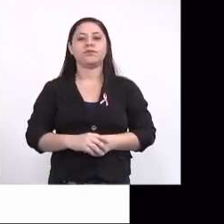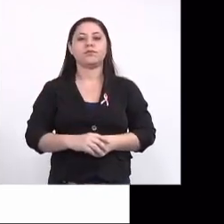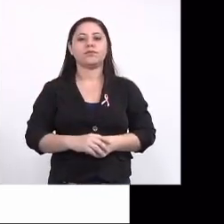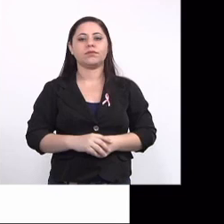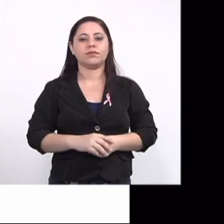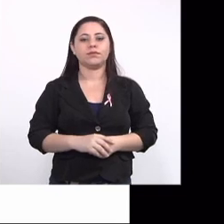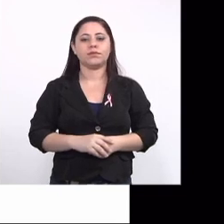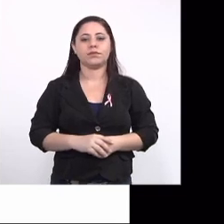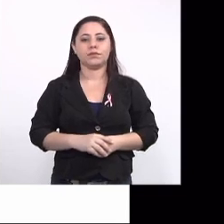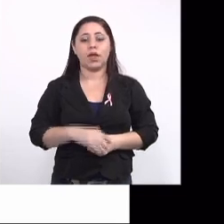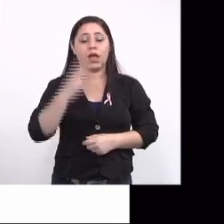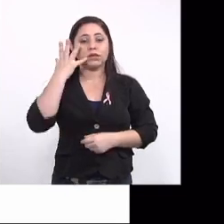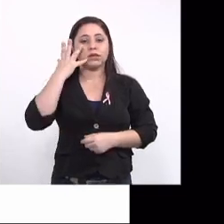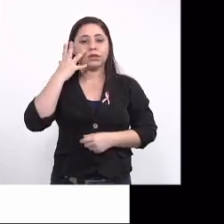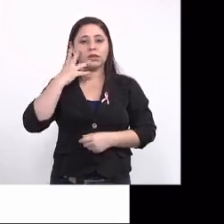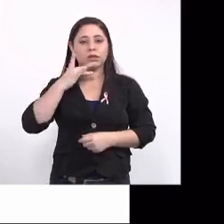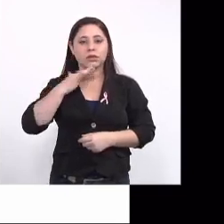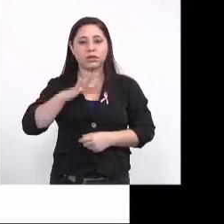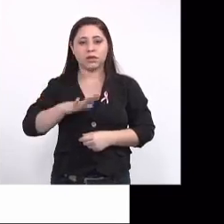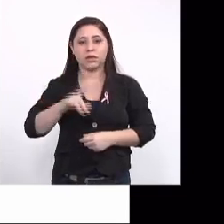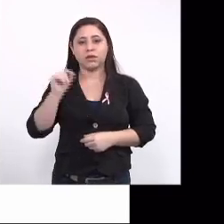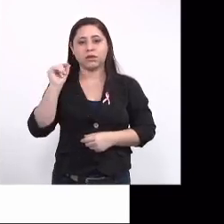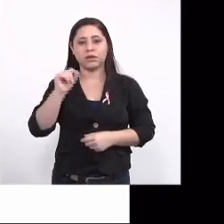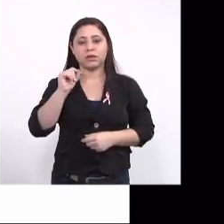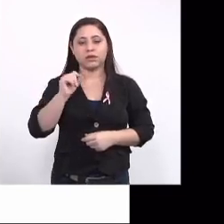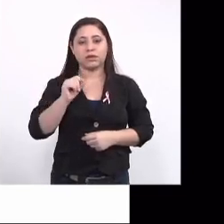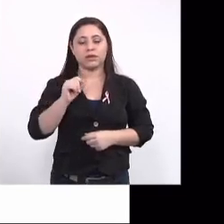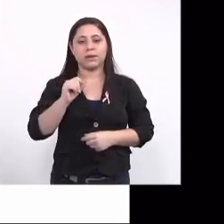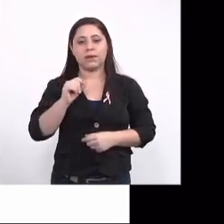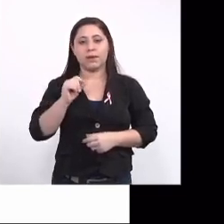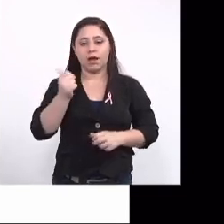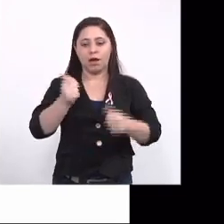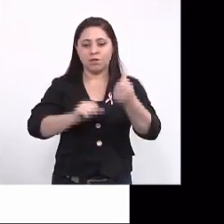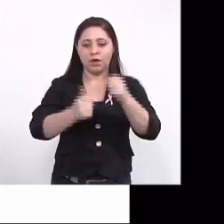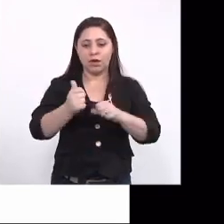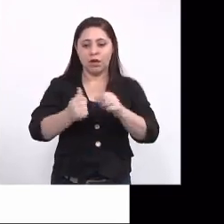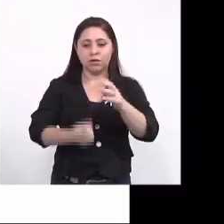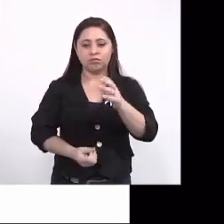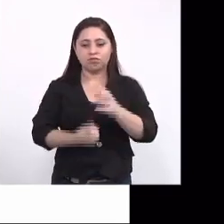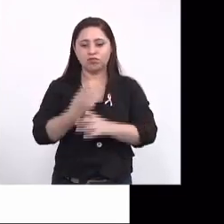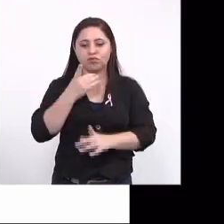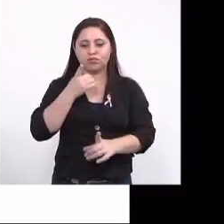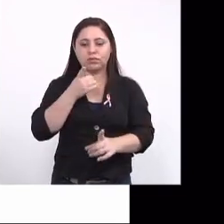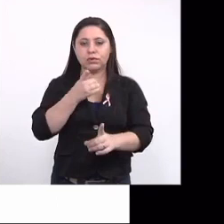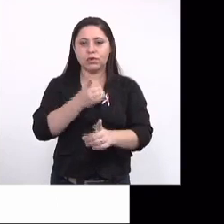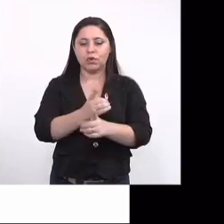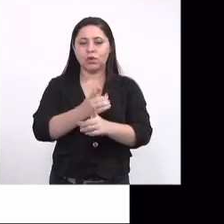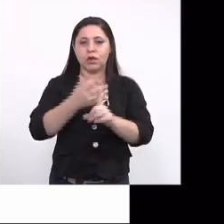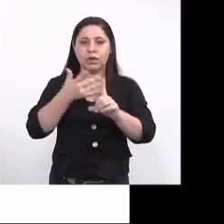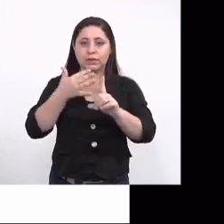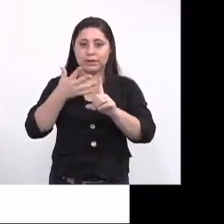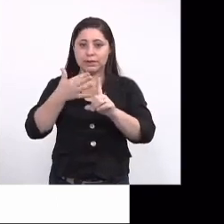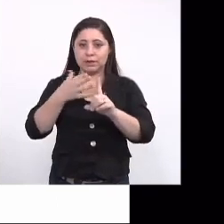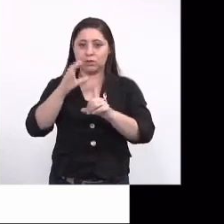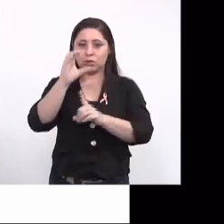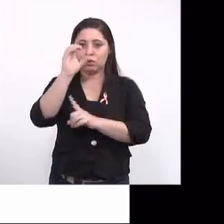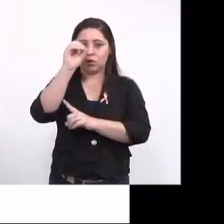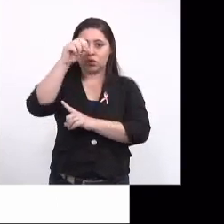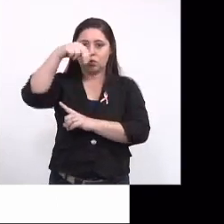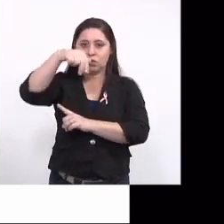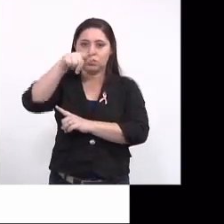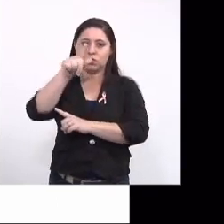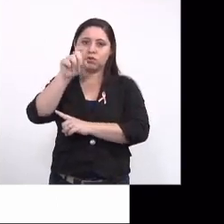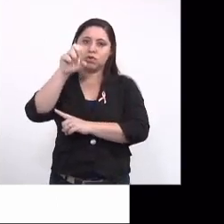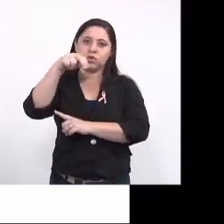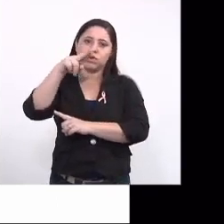Aqui são as crianças que foram notificadas como casos de síndrome congênita. A primeira barra, que é a